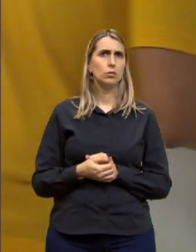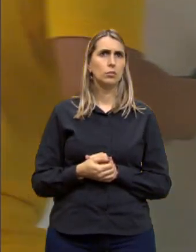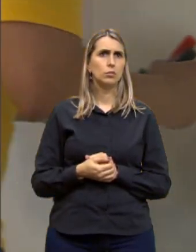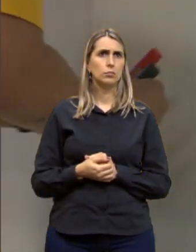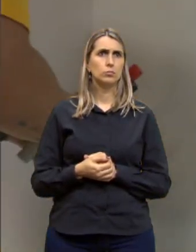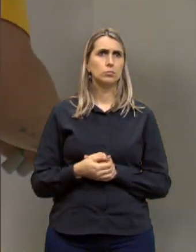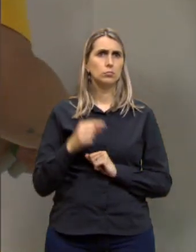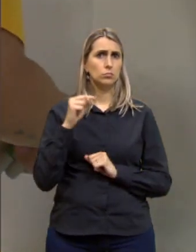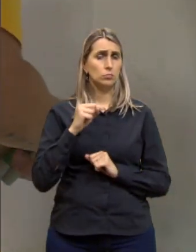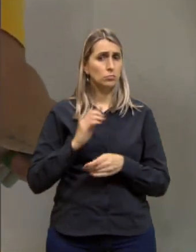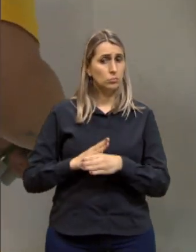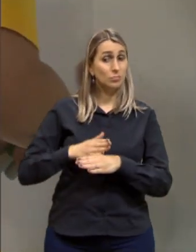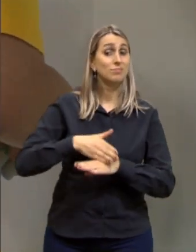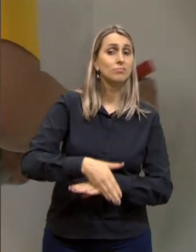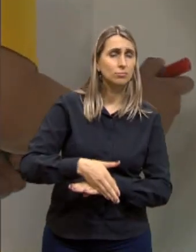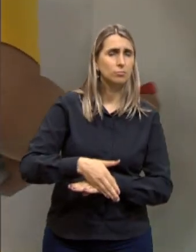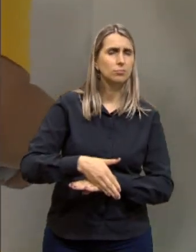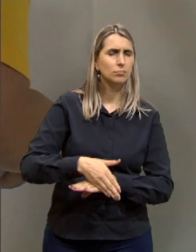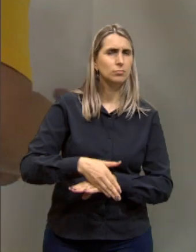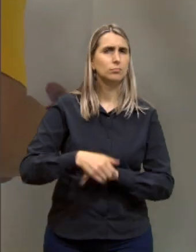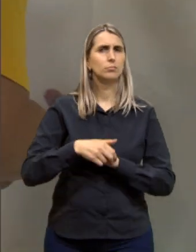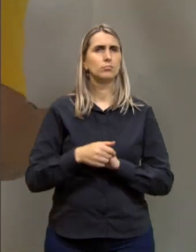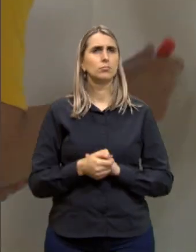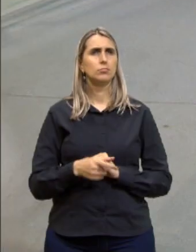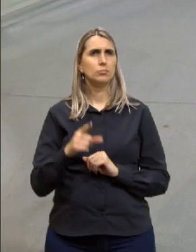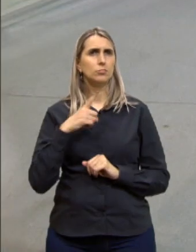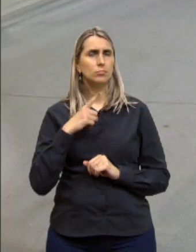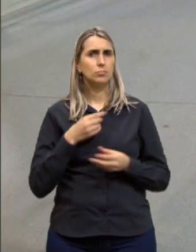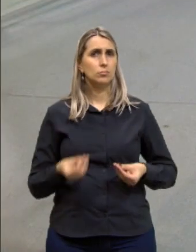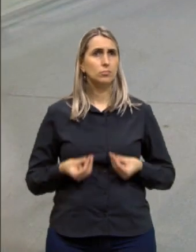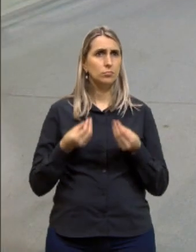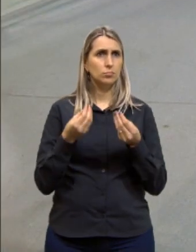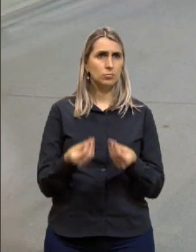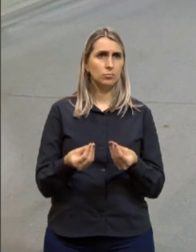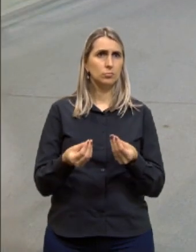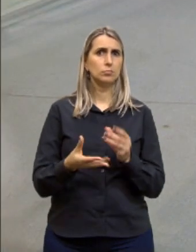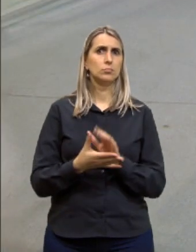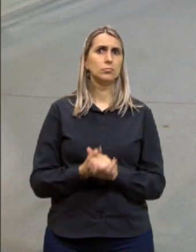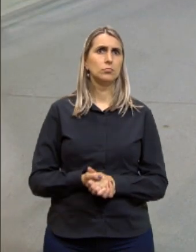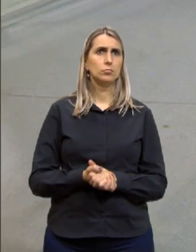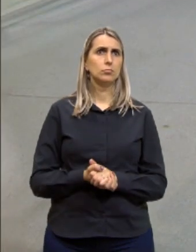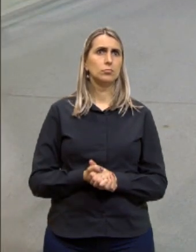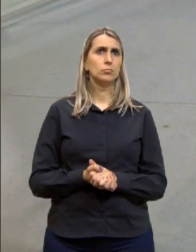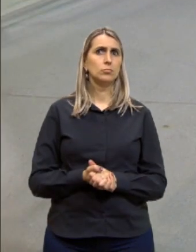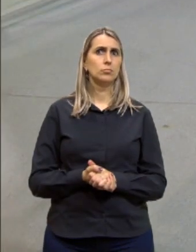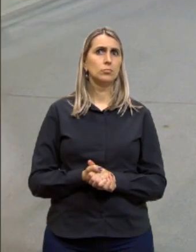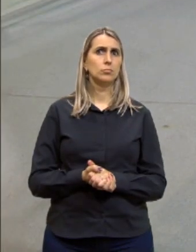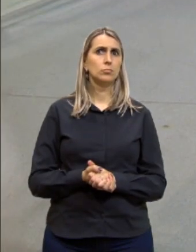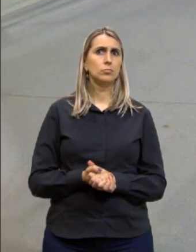Aqui na nossa intervenção, a gente vai dar, vou colocar aqui,